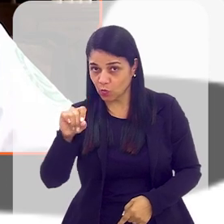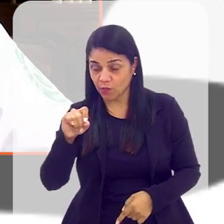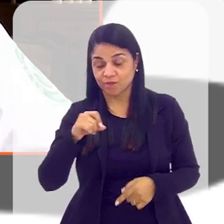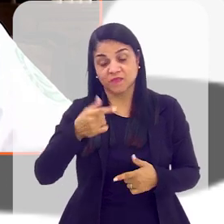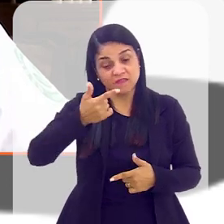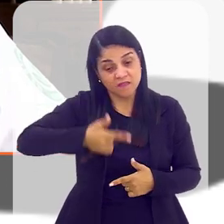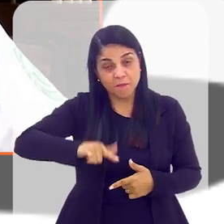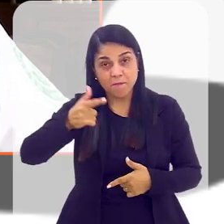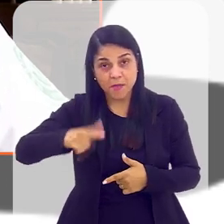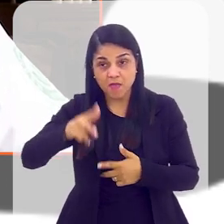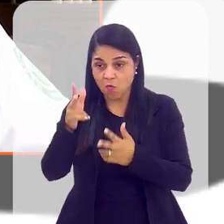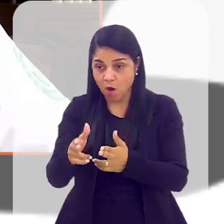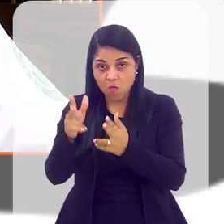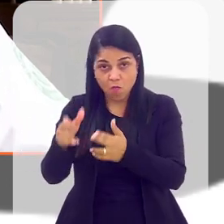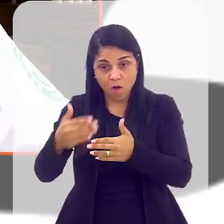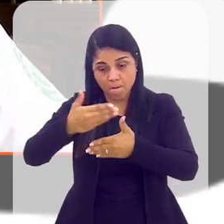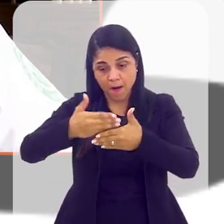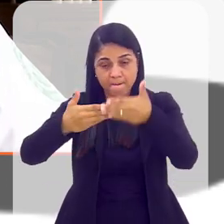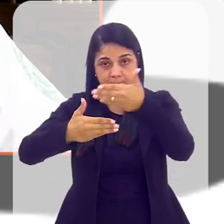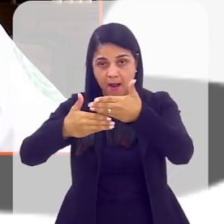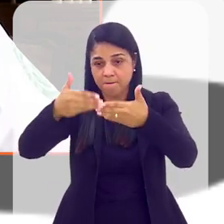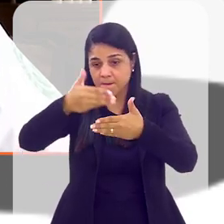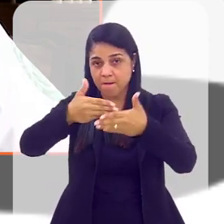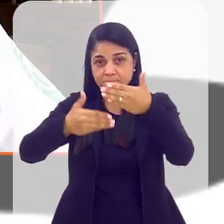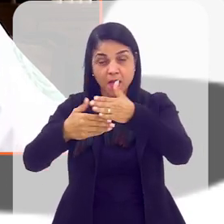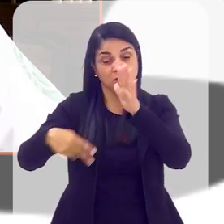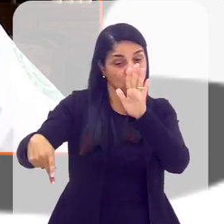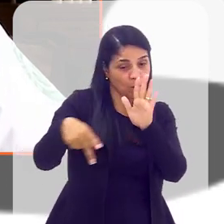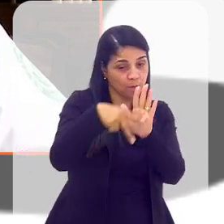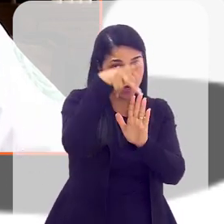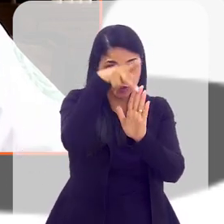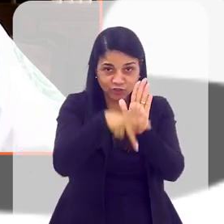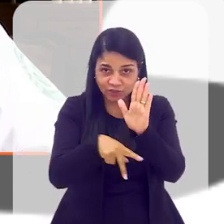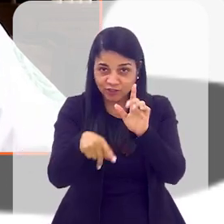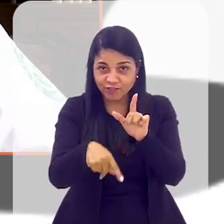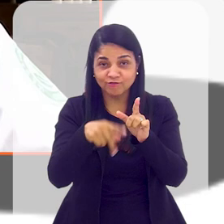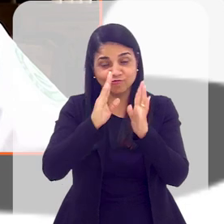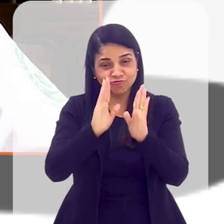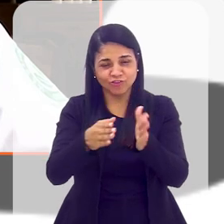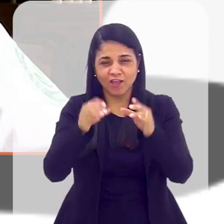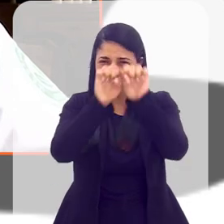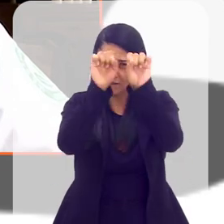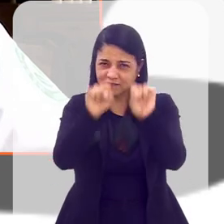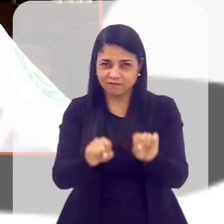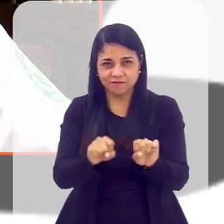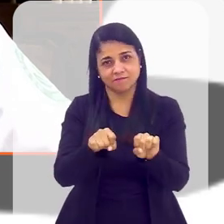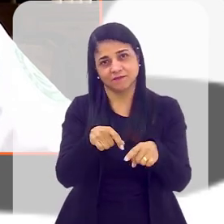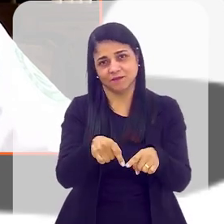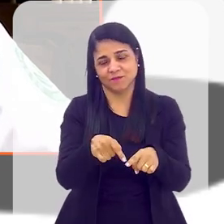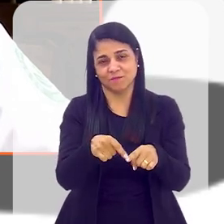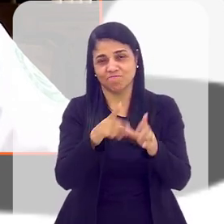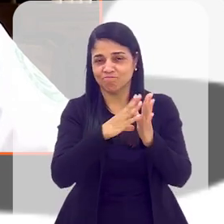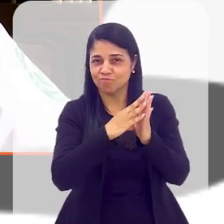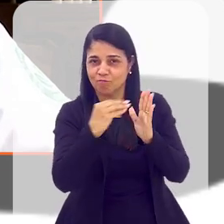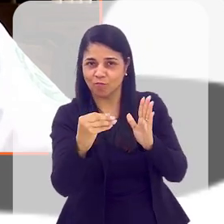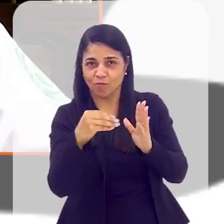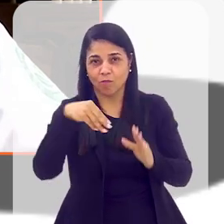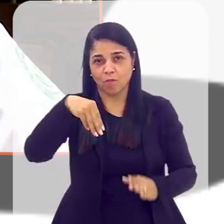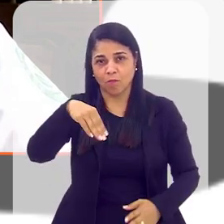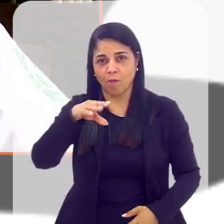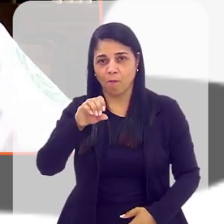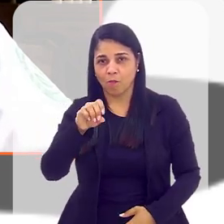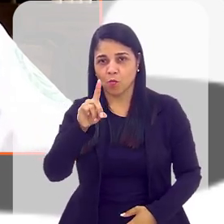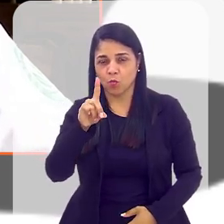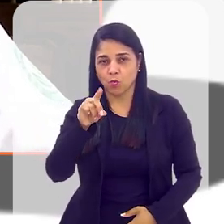elemento se repete. Então, desde o projeto, a gente procura já fazer o projeto dentro desse sistema. É o sistema todo.